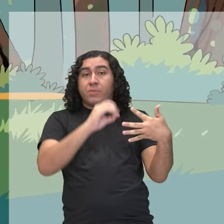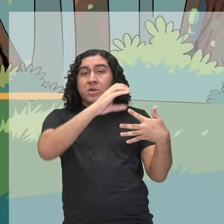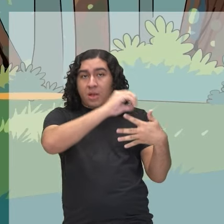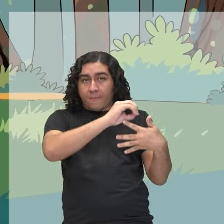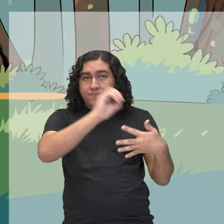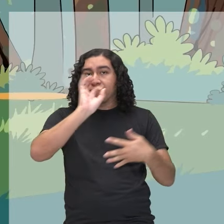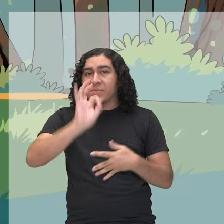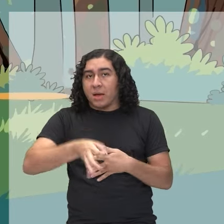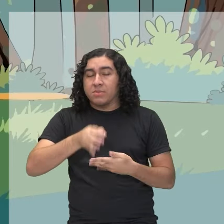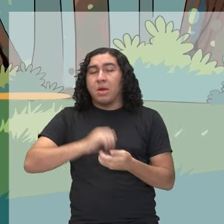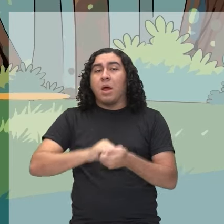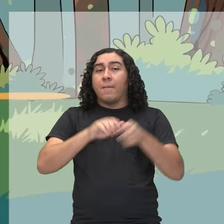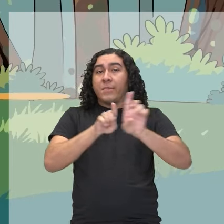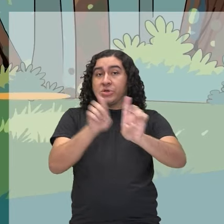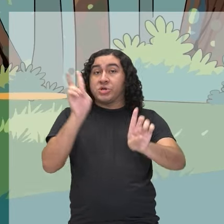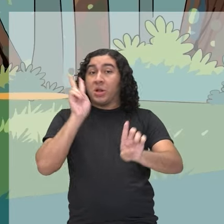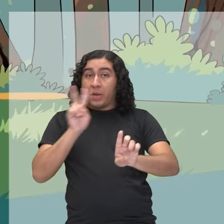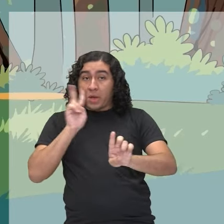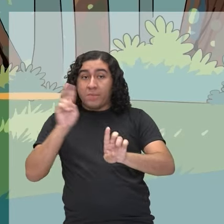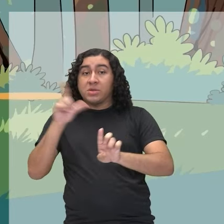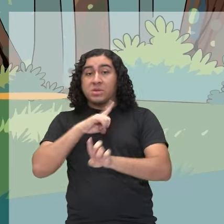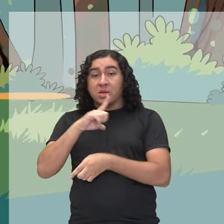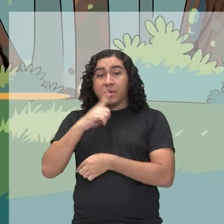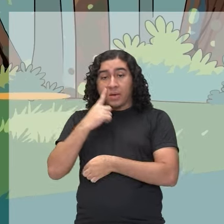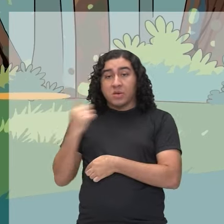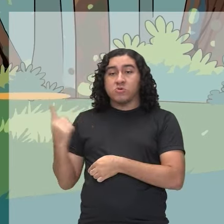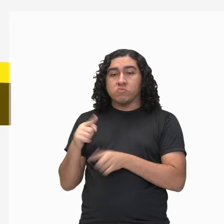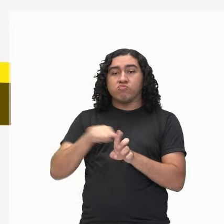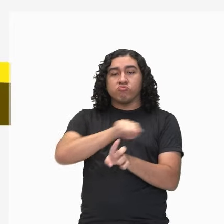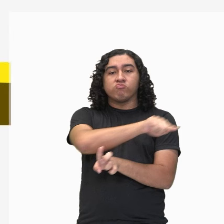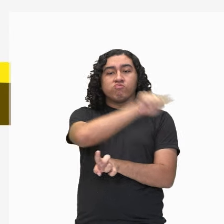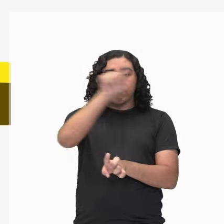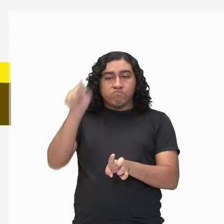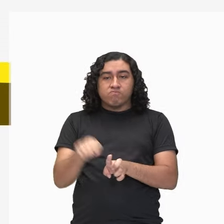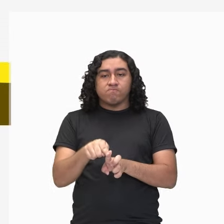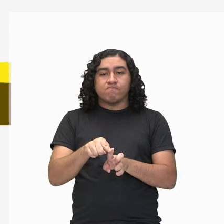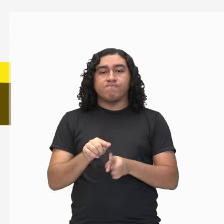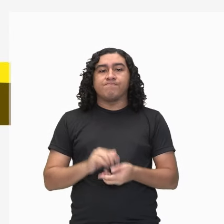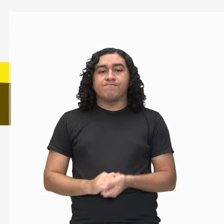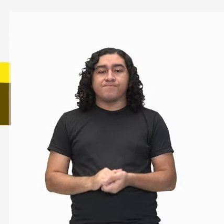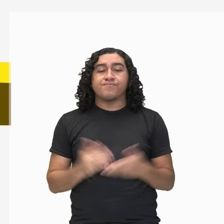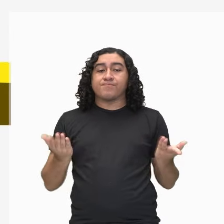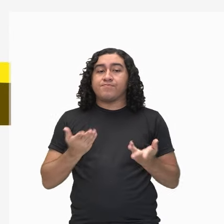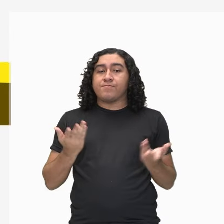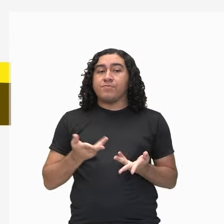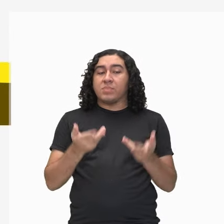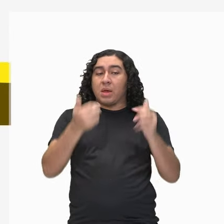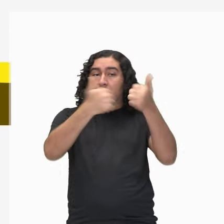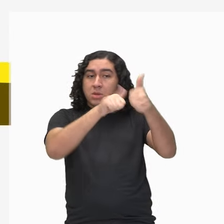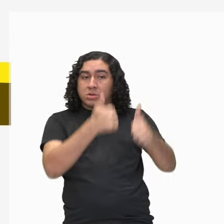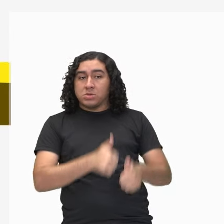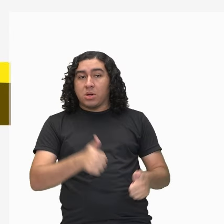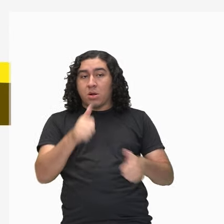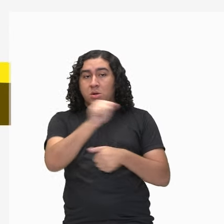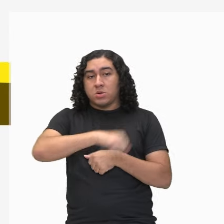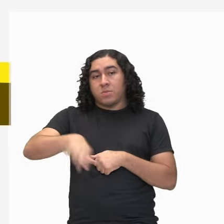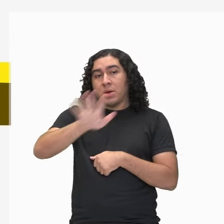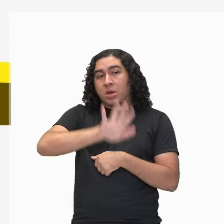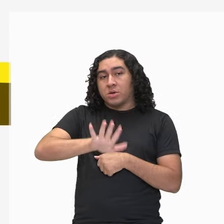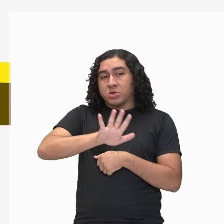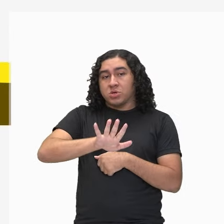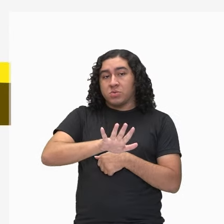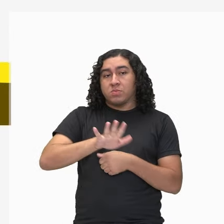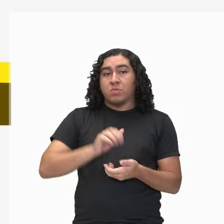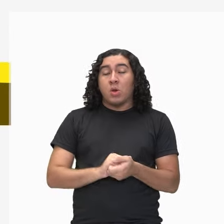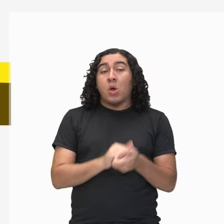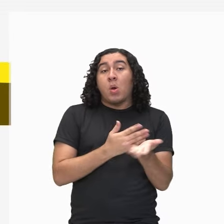Lembrando que existe essa dinâmica aqui no ecossistema, tá bom? E aí vamos observar esse fluxo iniciando ali